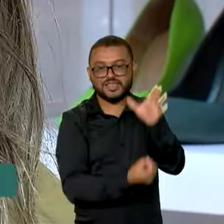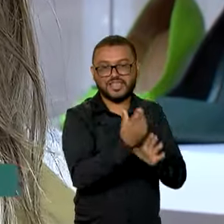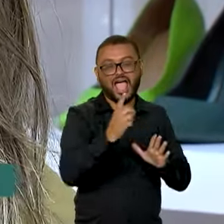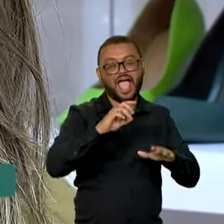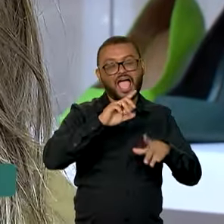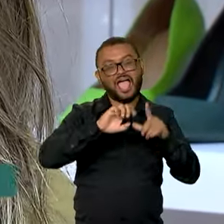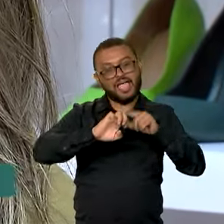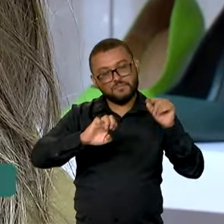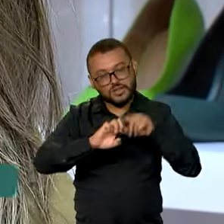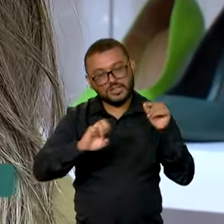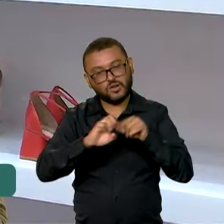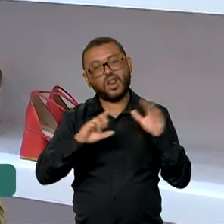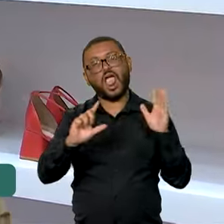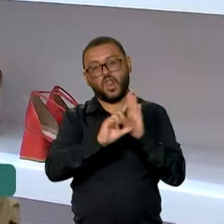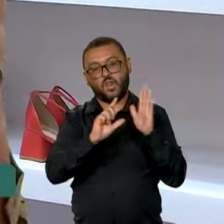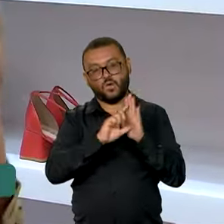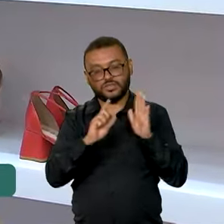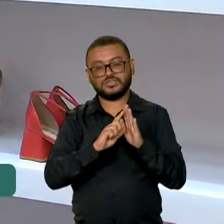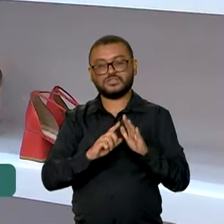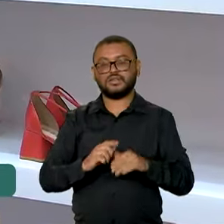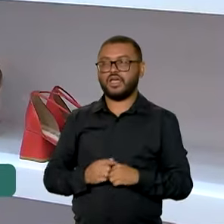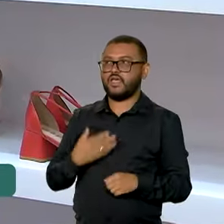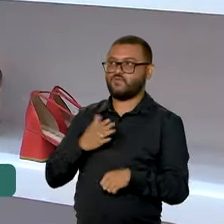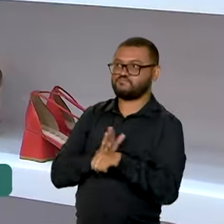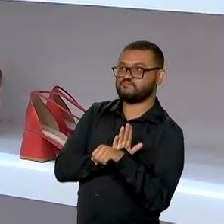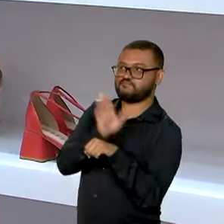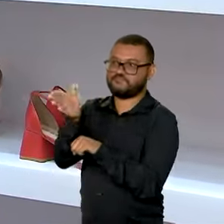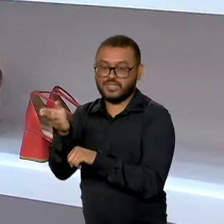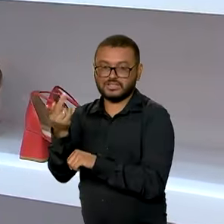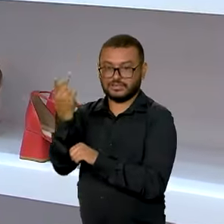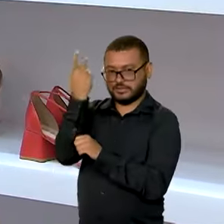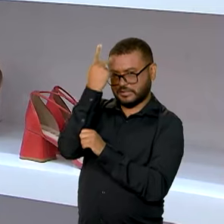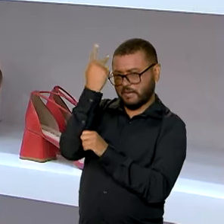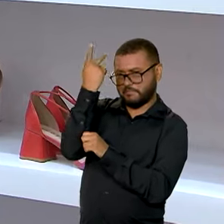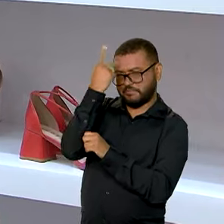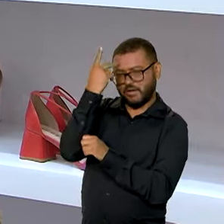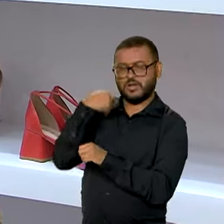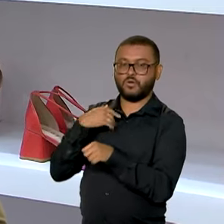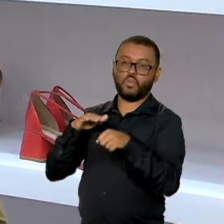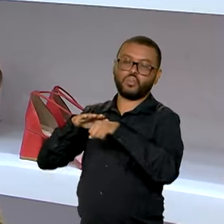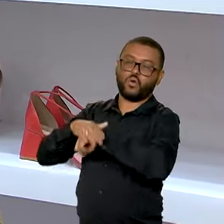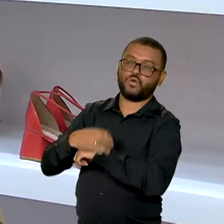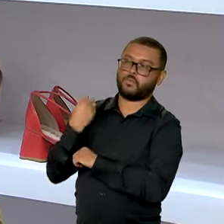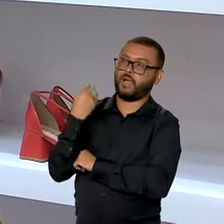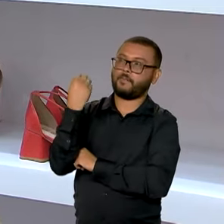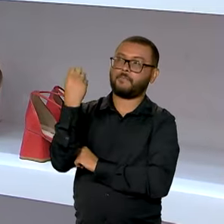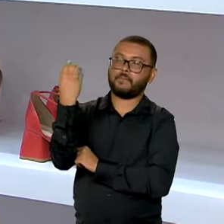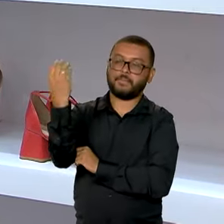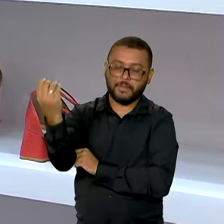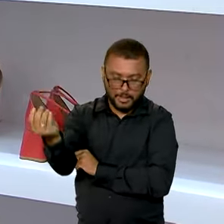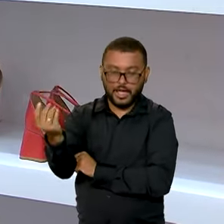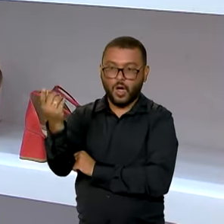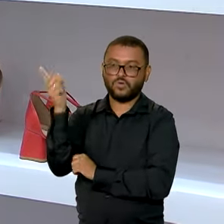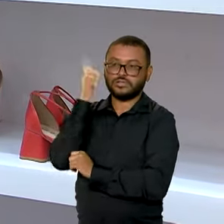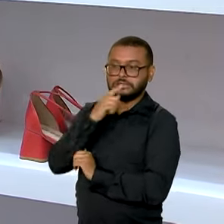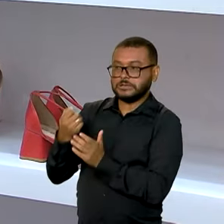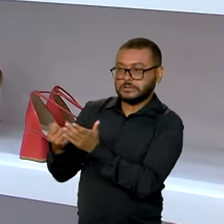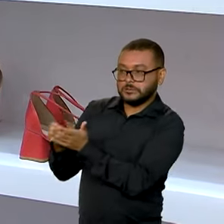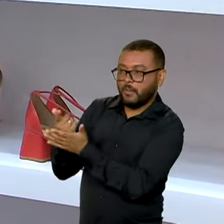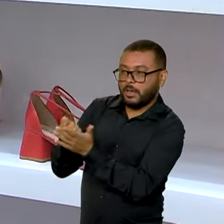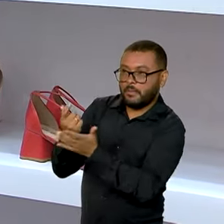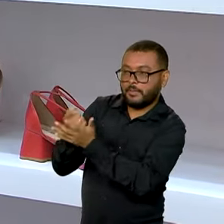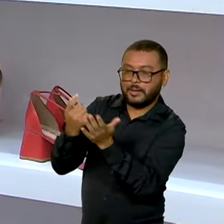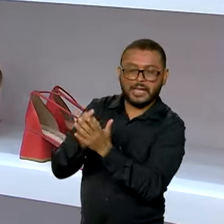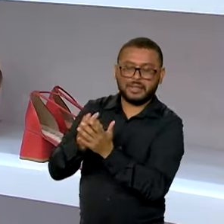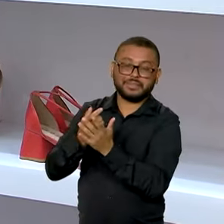empreendedora no Brasil. E aí ia para São Paulo, passava a noite toda viajando, chegava lá, passava o dia todo fazendo compra, não dava tempo